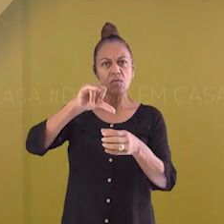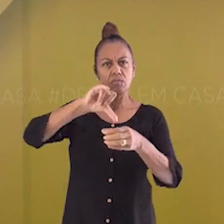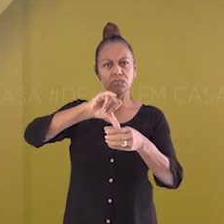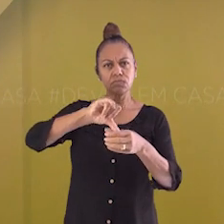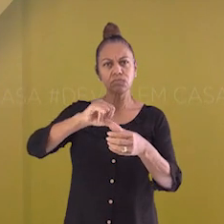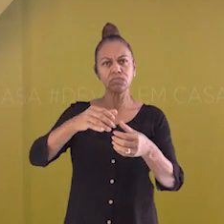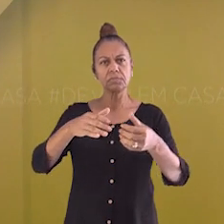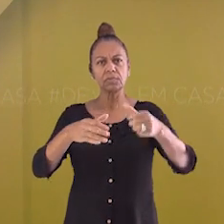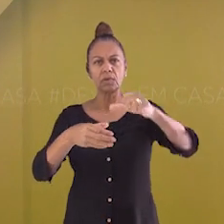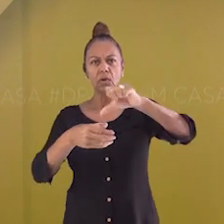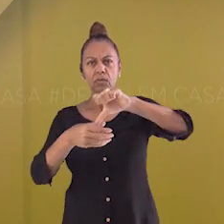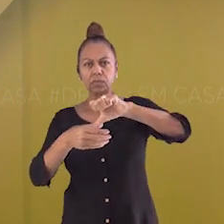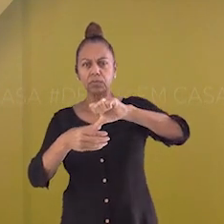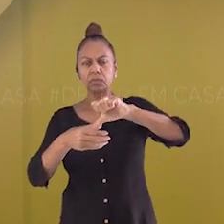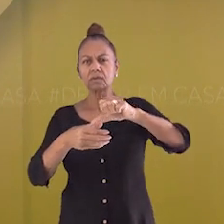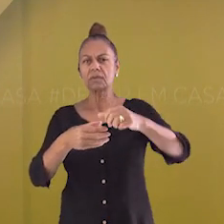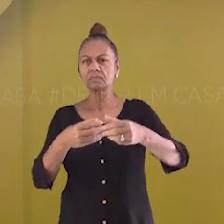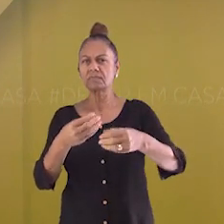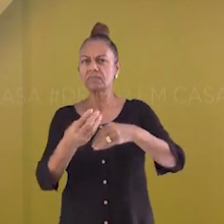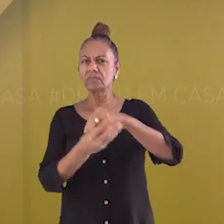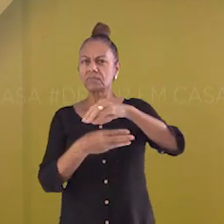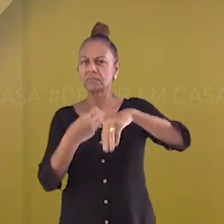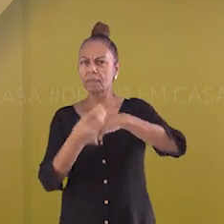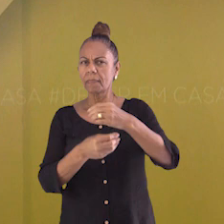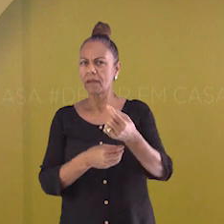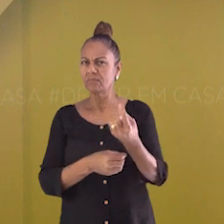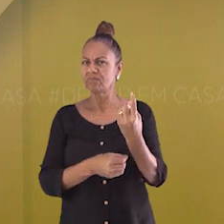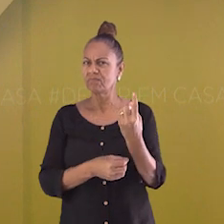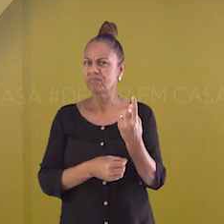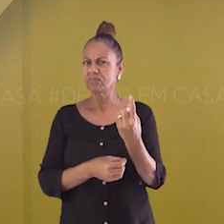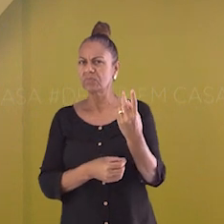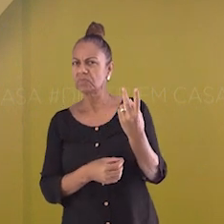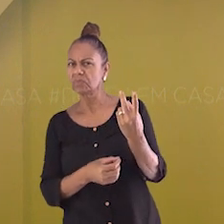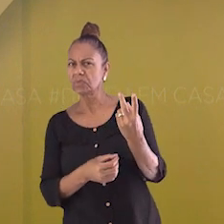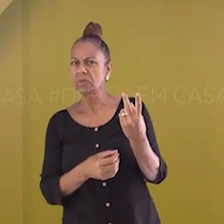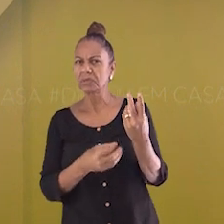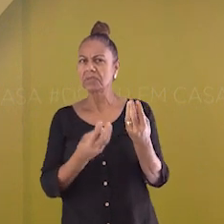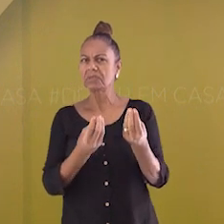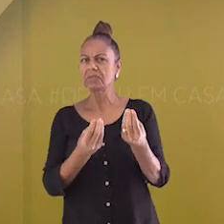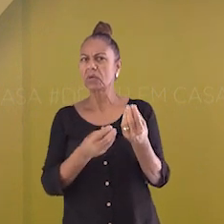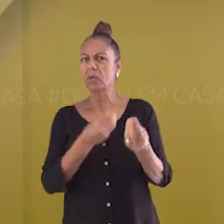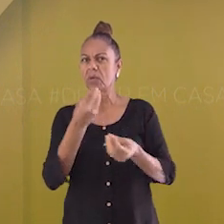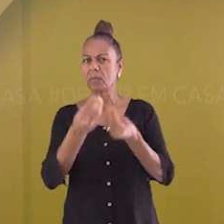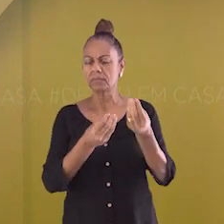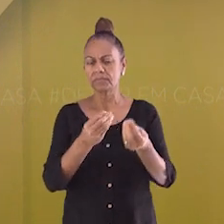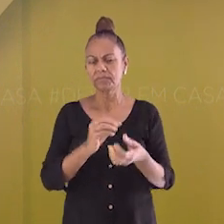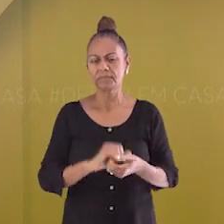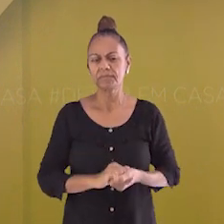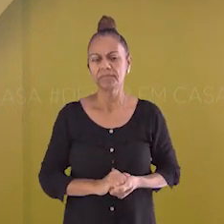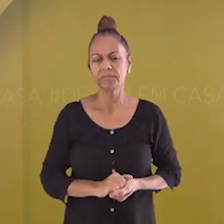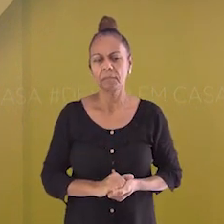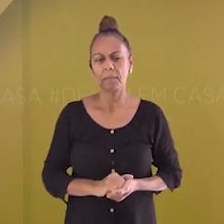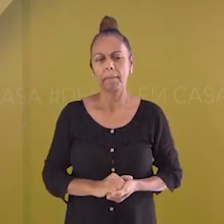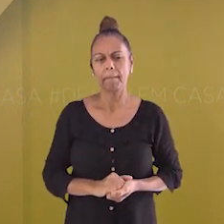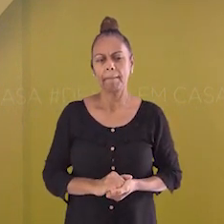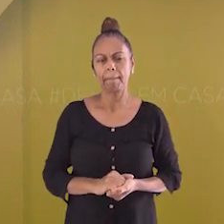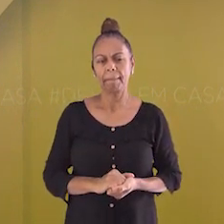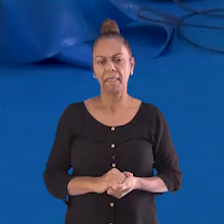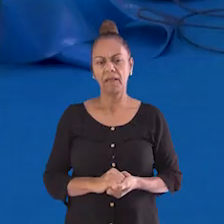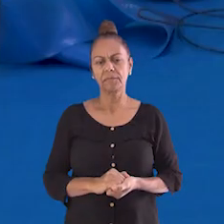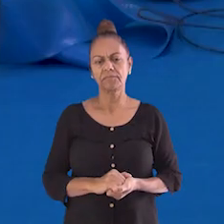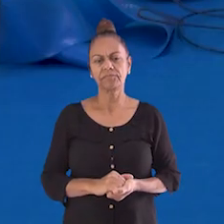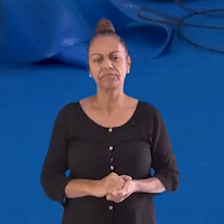é sim! Veja só. Eu vou acrescentar vinagre neste copo com água.